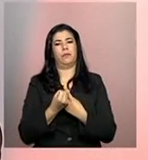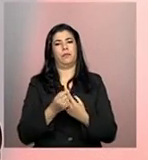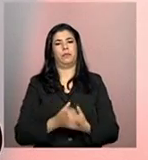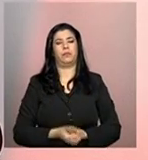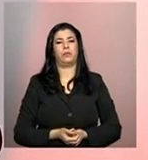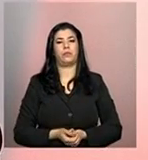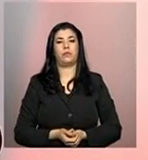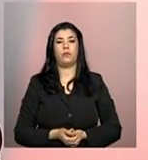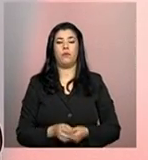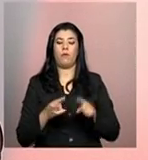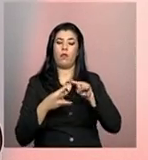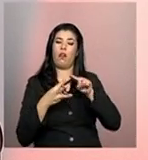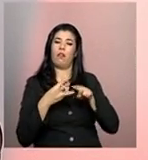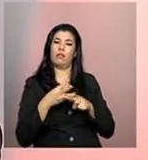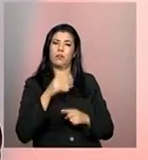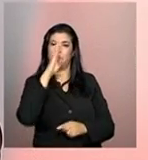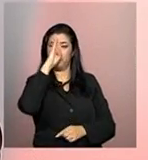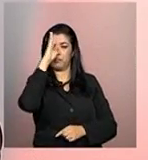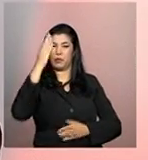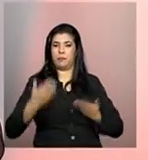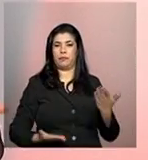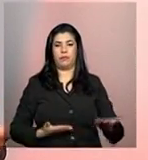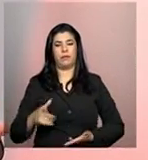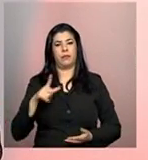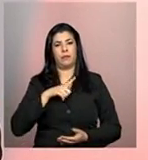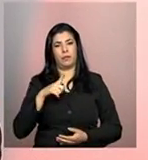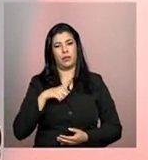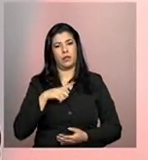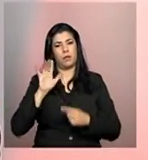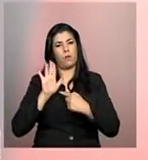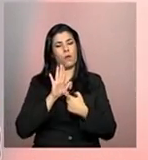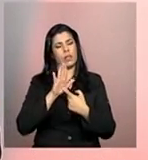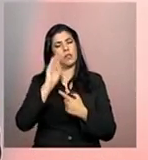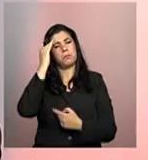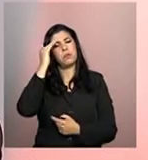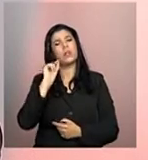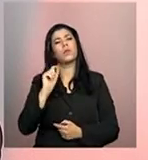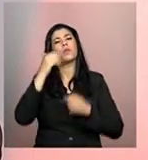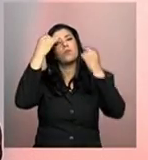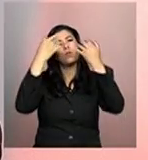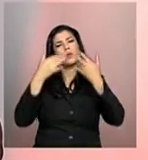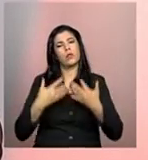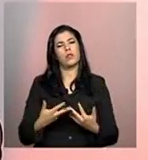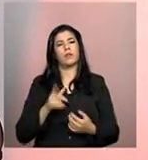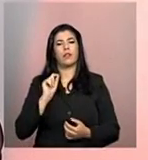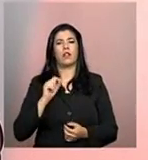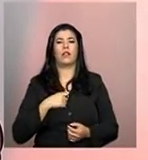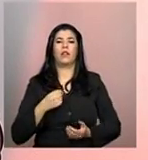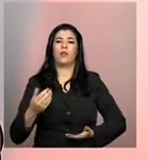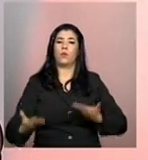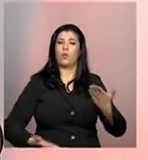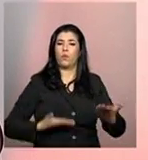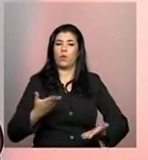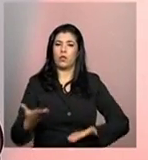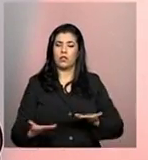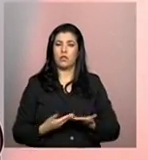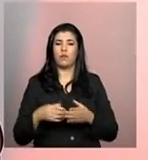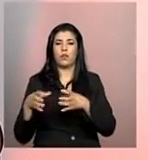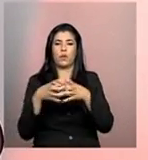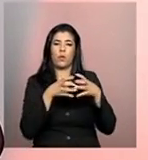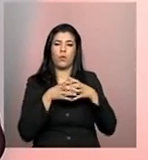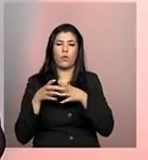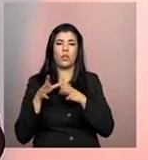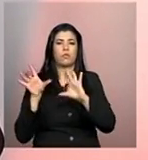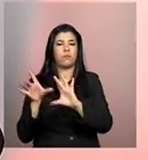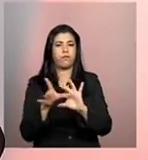Os três principais serviços que eu queria destacar aqui, para que a gente possa entender do que a gente está falando, é o serviço de convivência e fortalecimento de